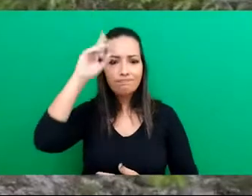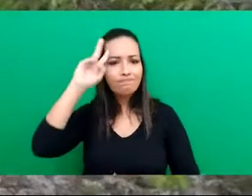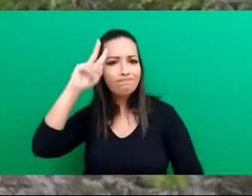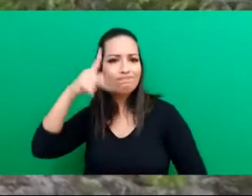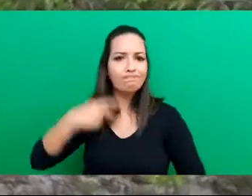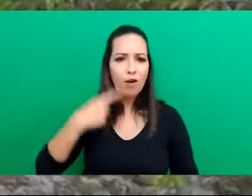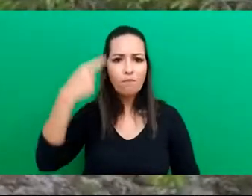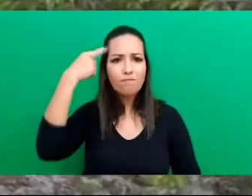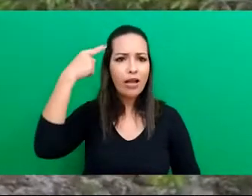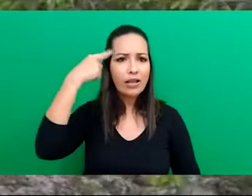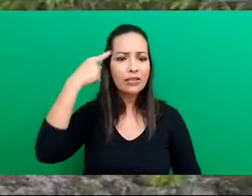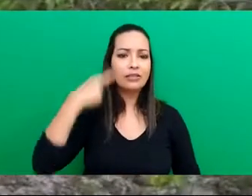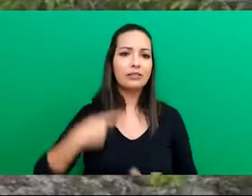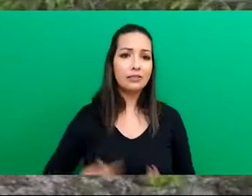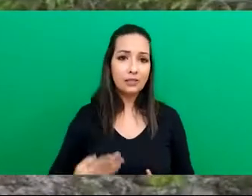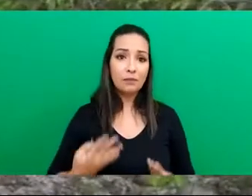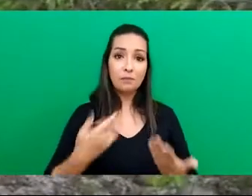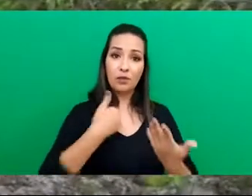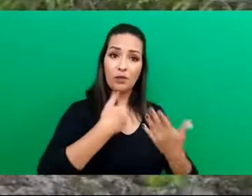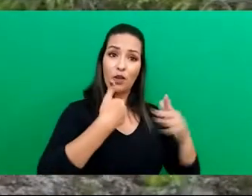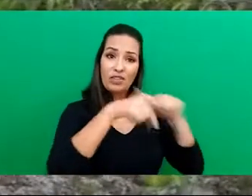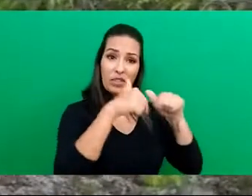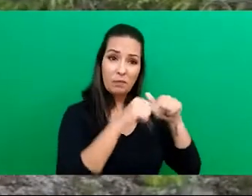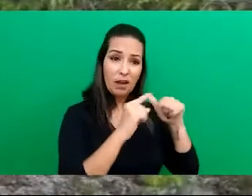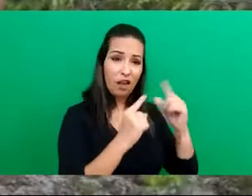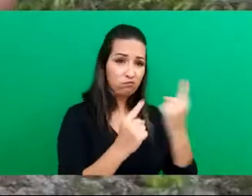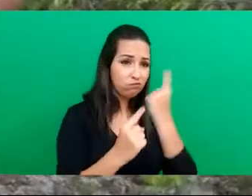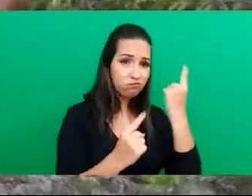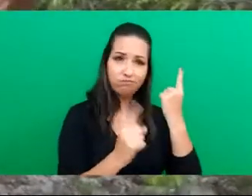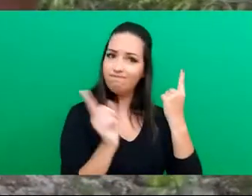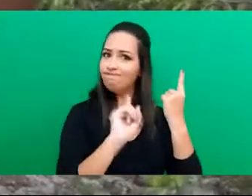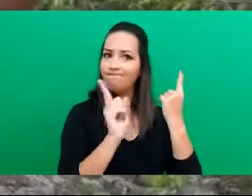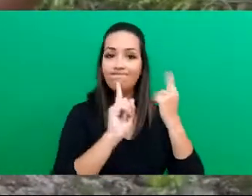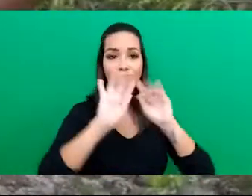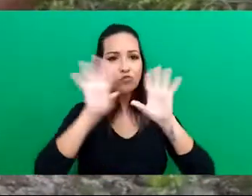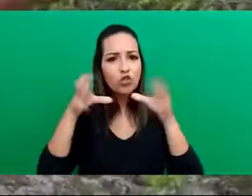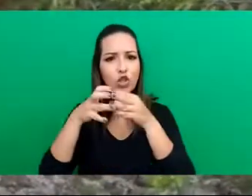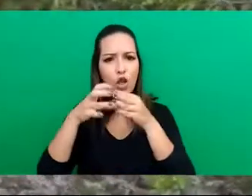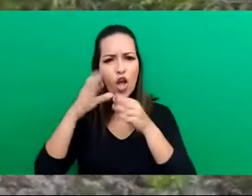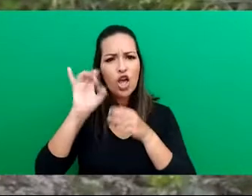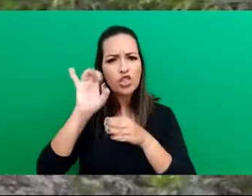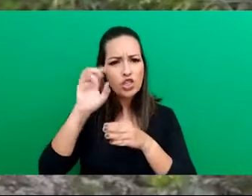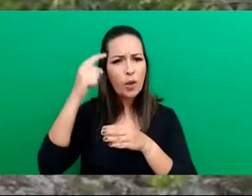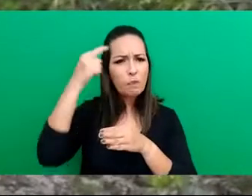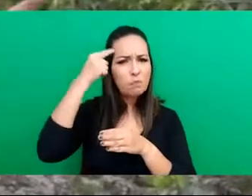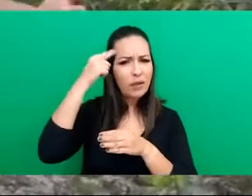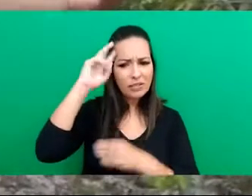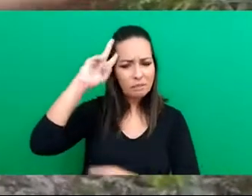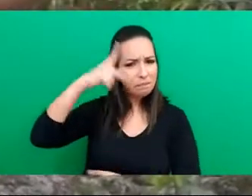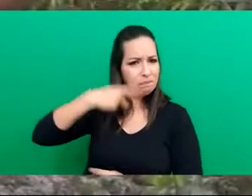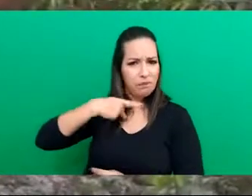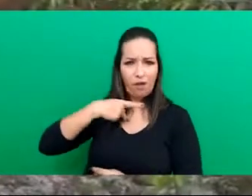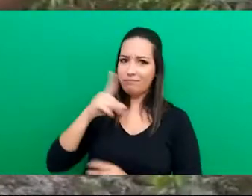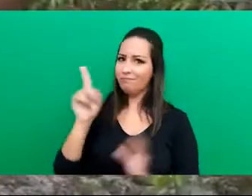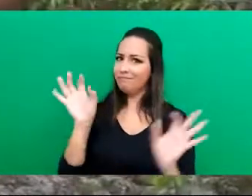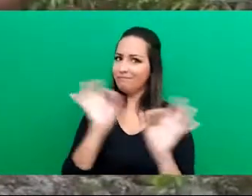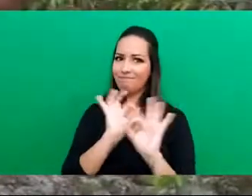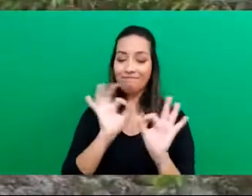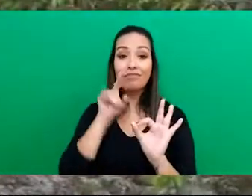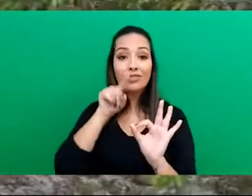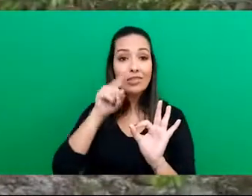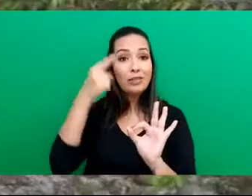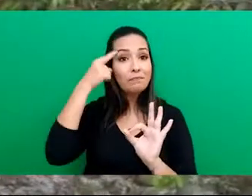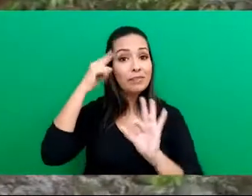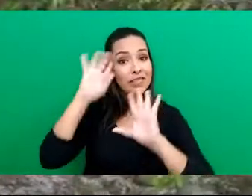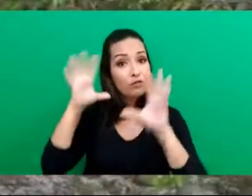pensamentos, que aprendeu não trabalhar de forma individual, mas sim no coletivo, não pensar só em mim, pensar num todo,